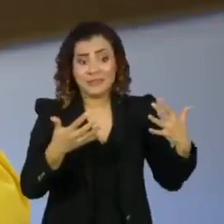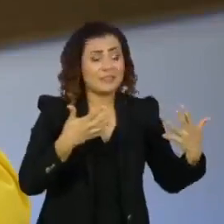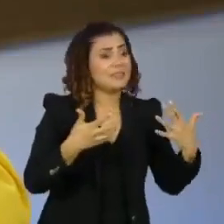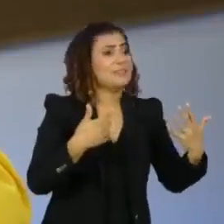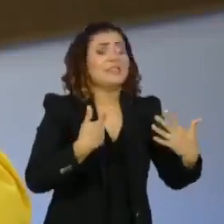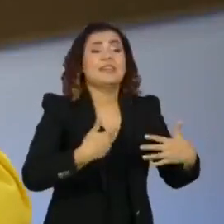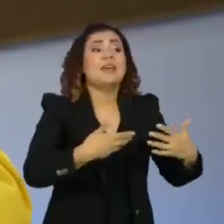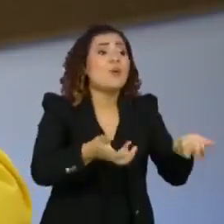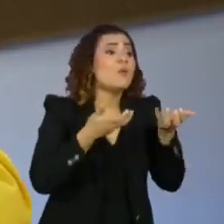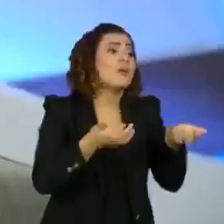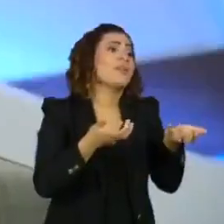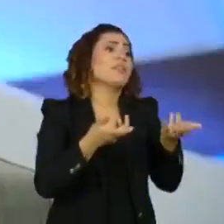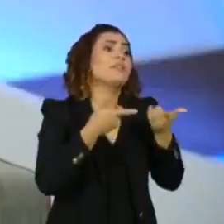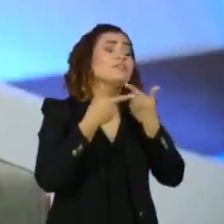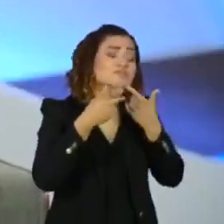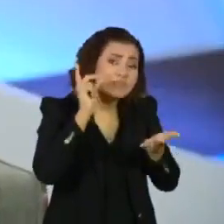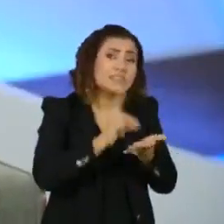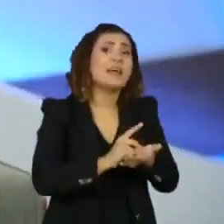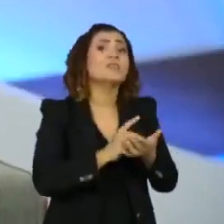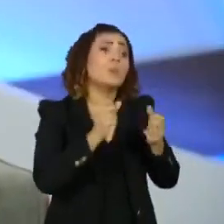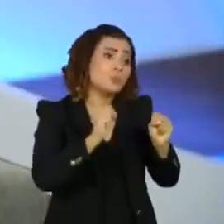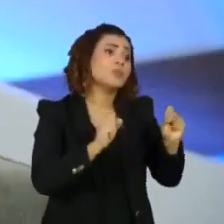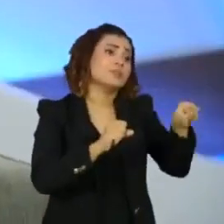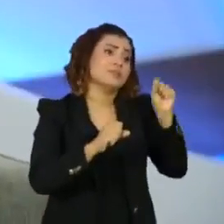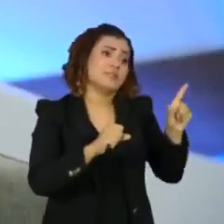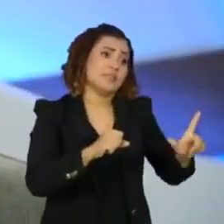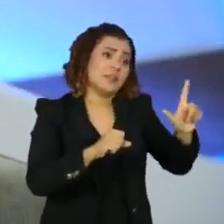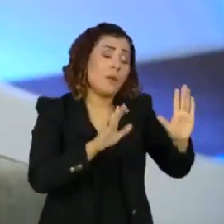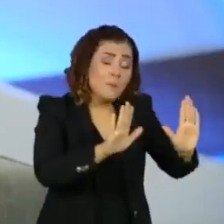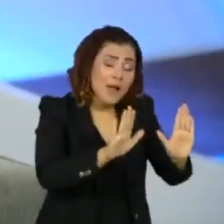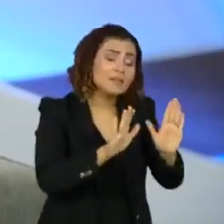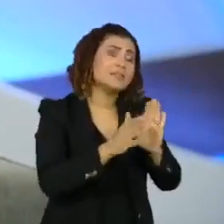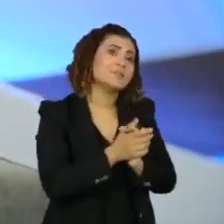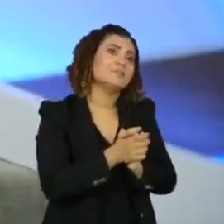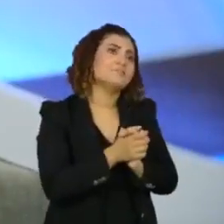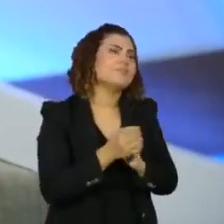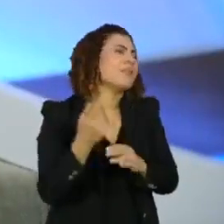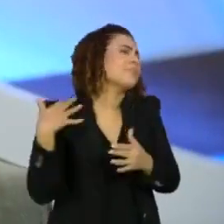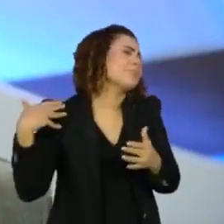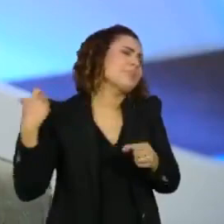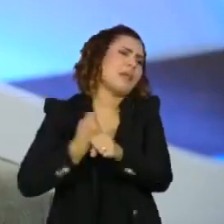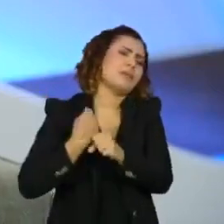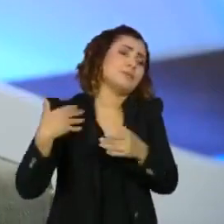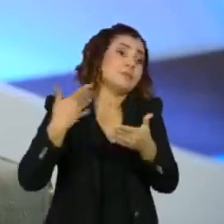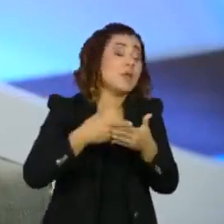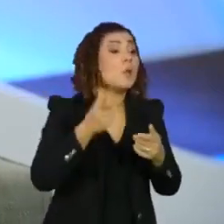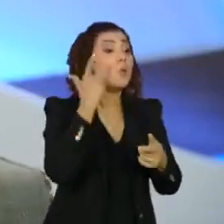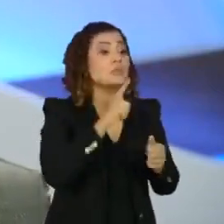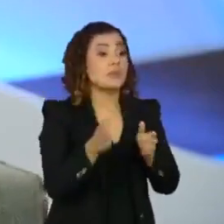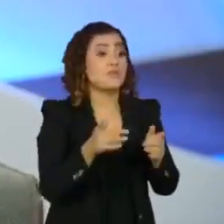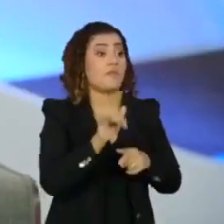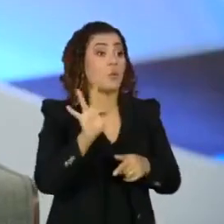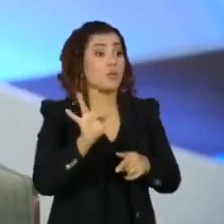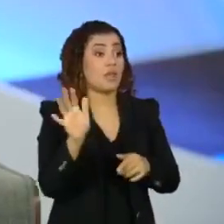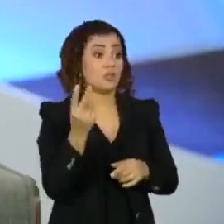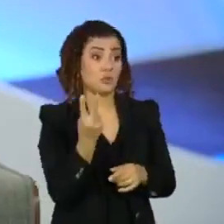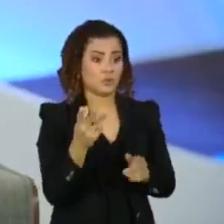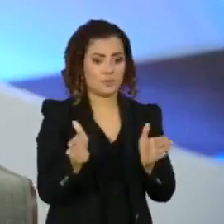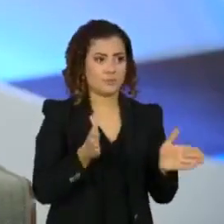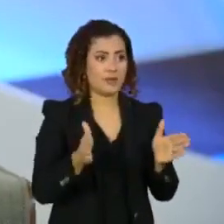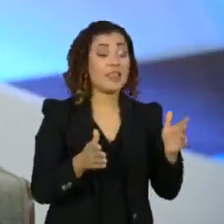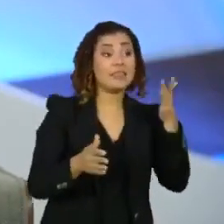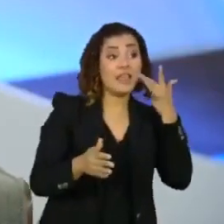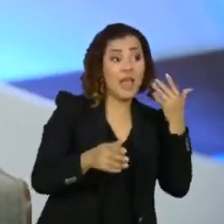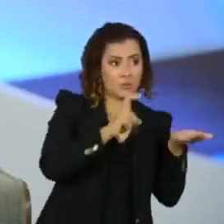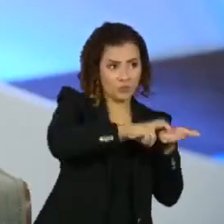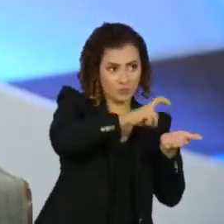Por questão de desejo mesmo, gente. Enfim. E durante muito tempo, eu fiz as duas faculdades ao mesmo tempo, Eu fazia teatro